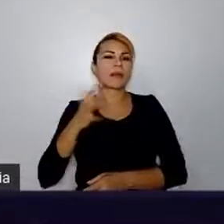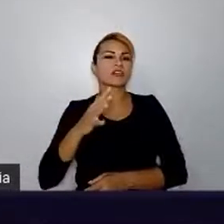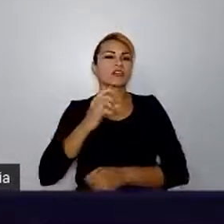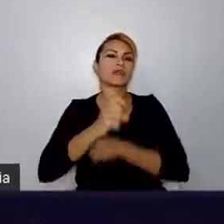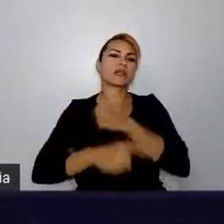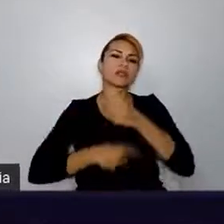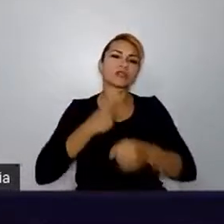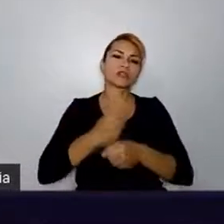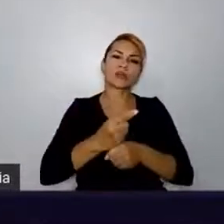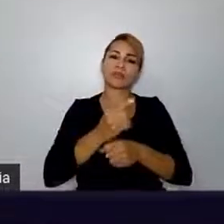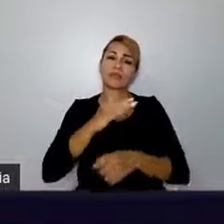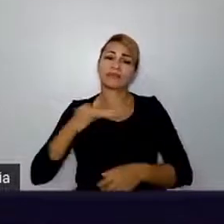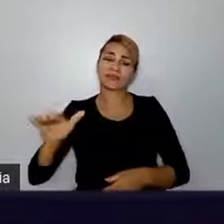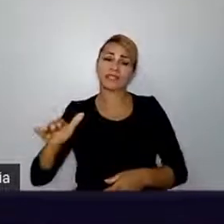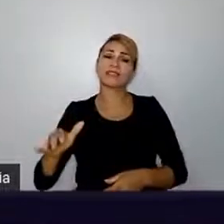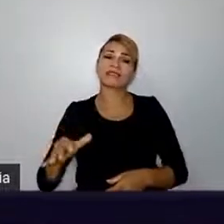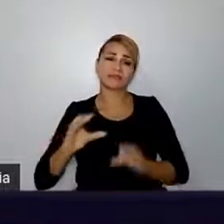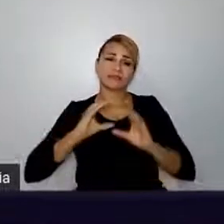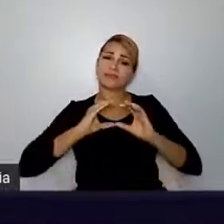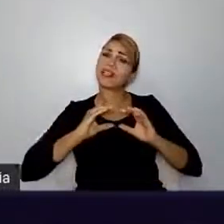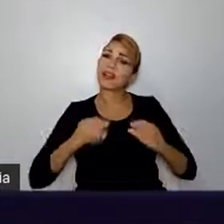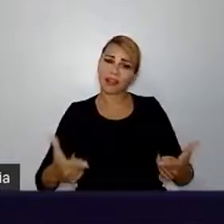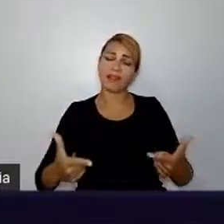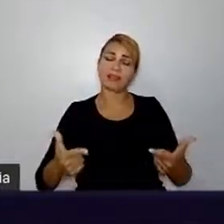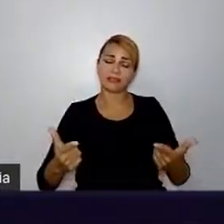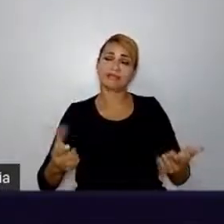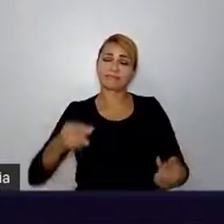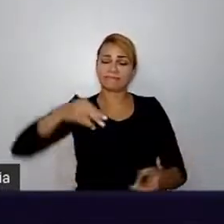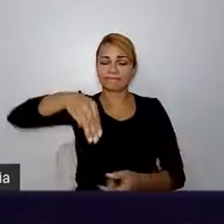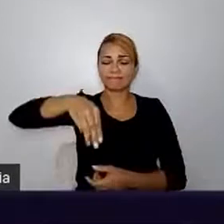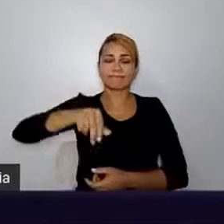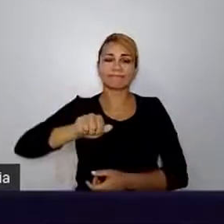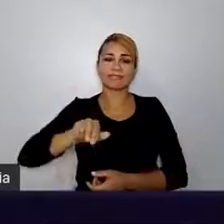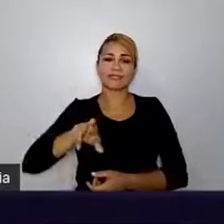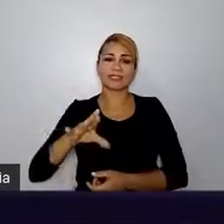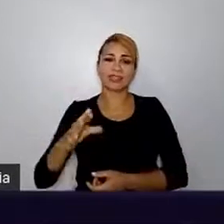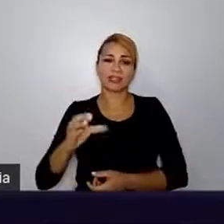E, claro, o Marcos puxou a minha orelha, né? Falou assim, cara, não precisava.